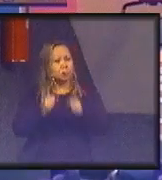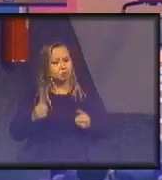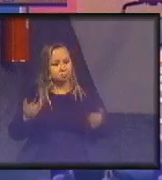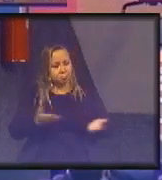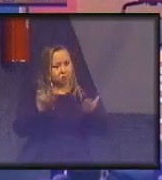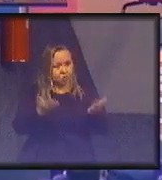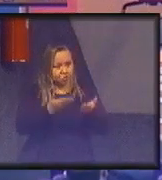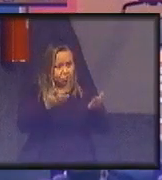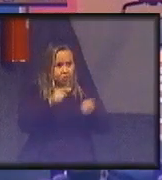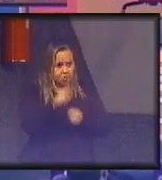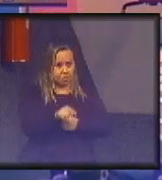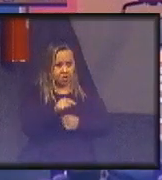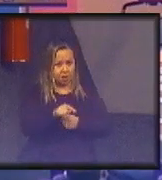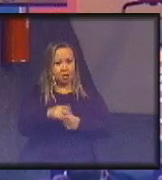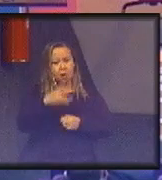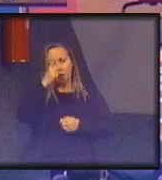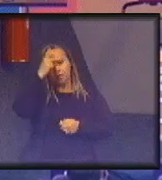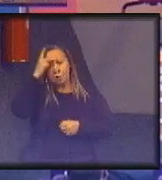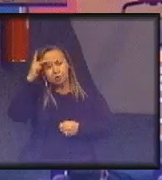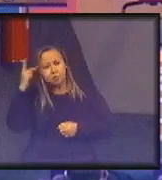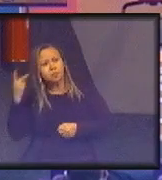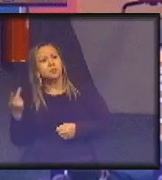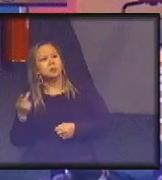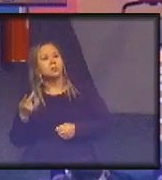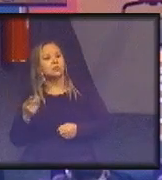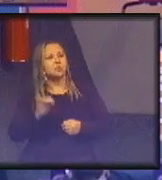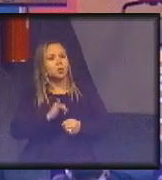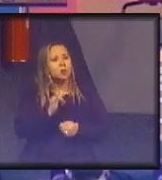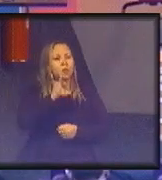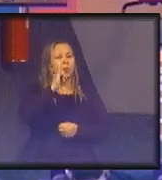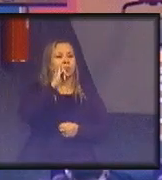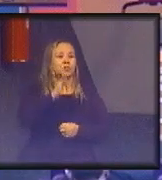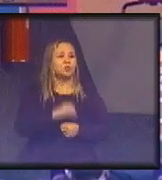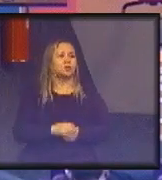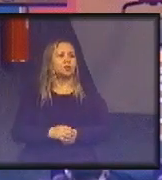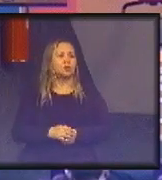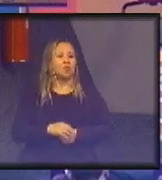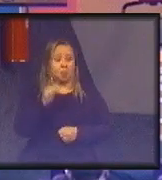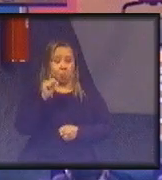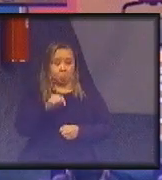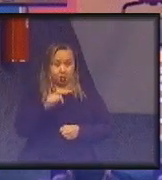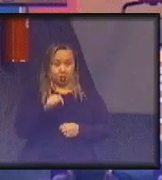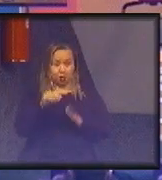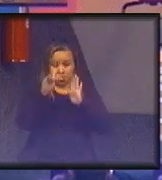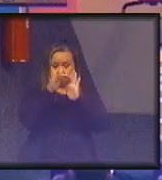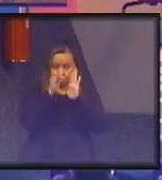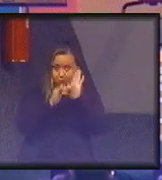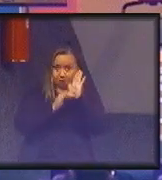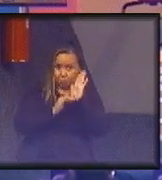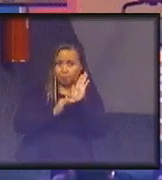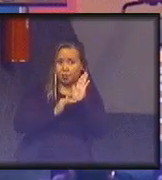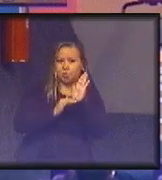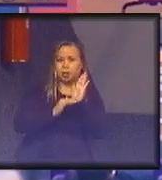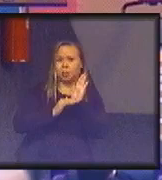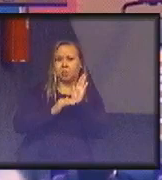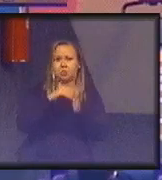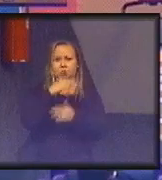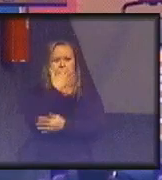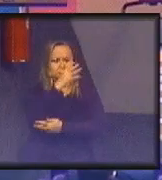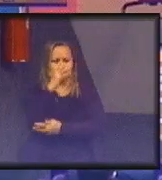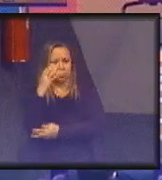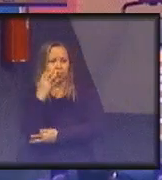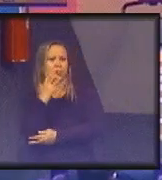este segmento que é muito importante, que é o do judiciário. Quer dizer, essas medidas de ecoeficiência,